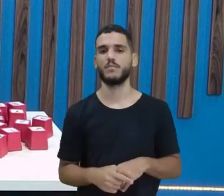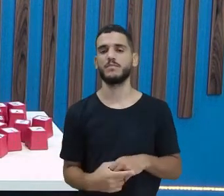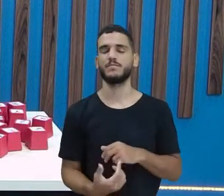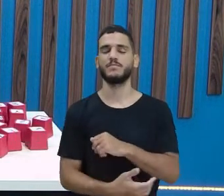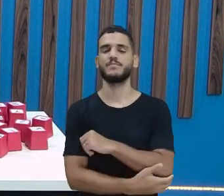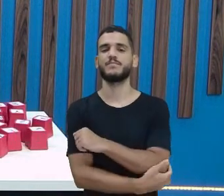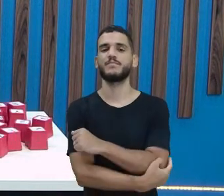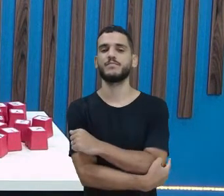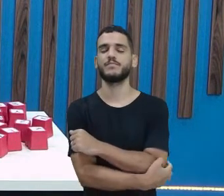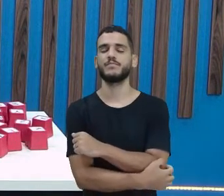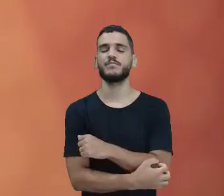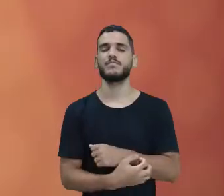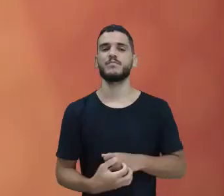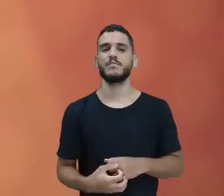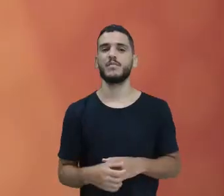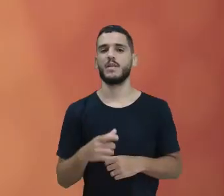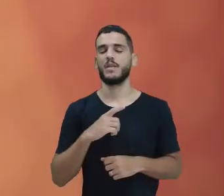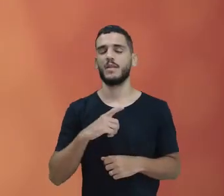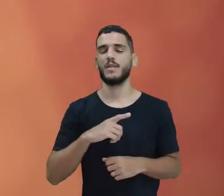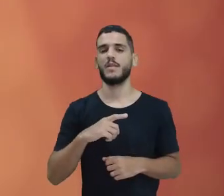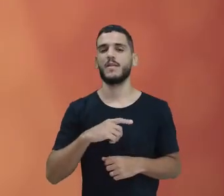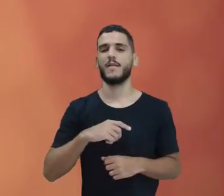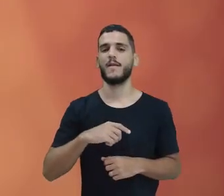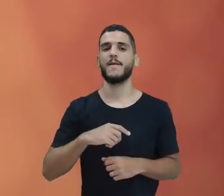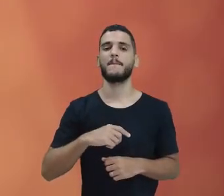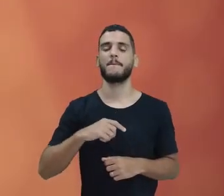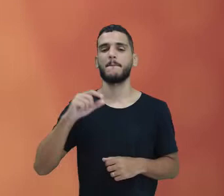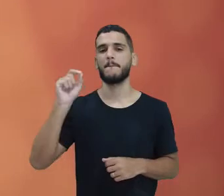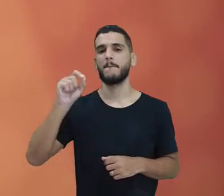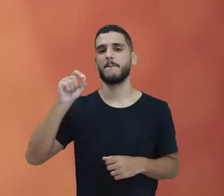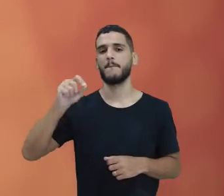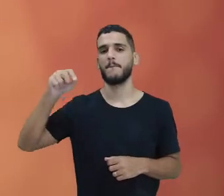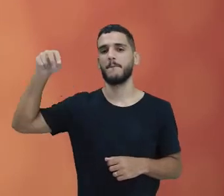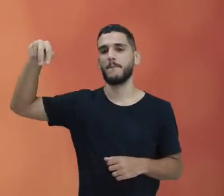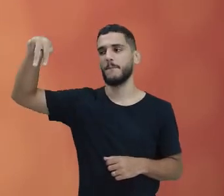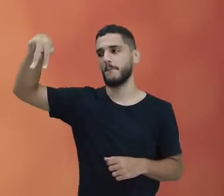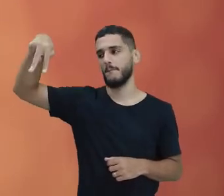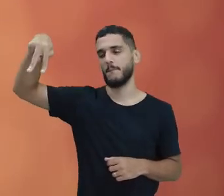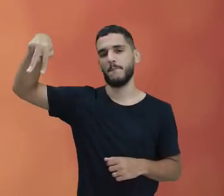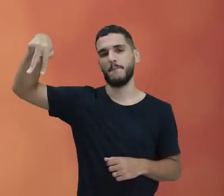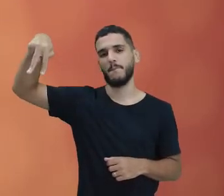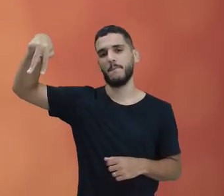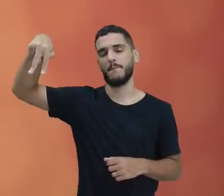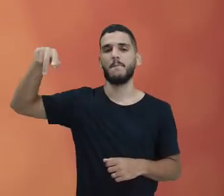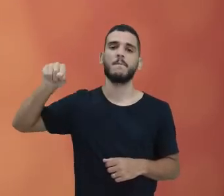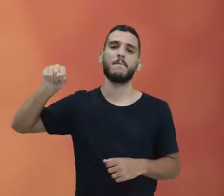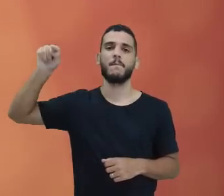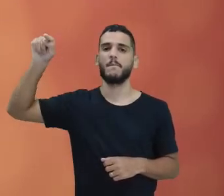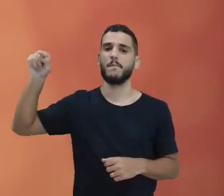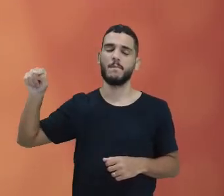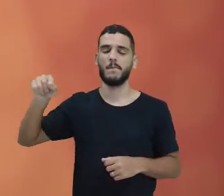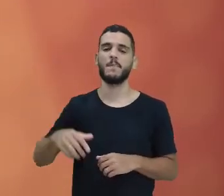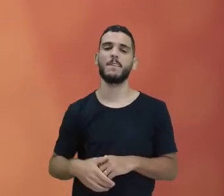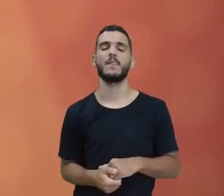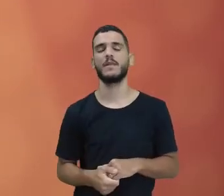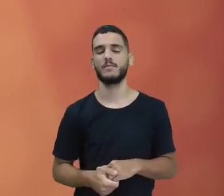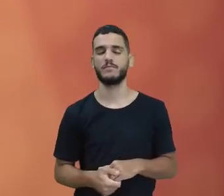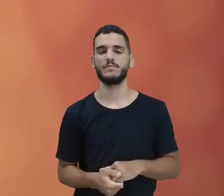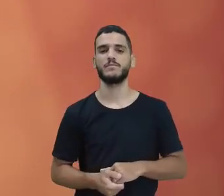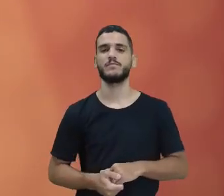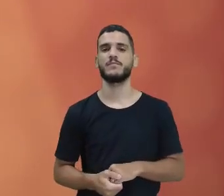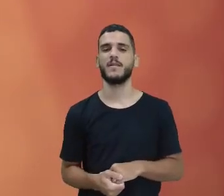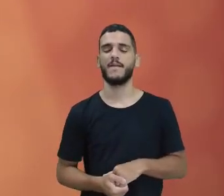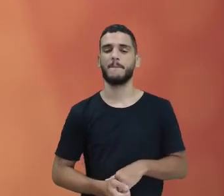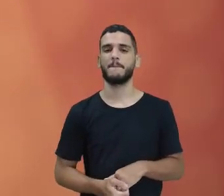O, quando tem esse sinal aqui, olha. Esse acento, que eu chamo de circunflexo, tá?